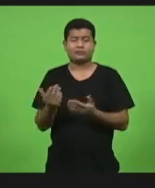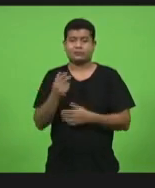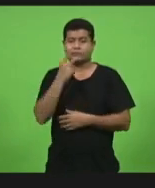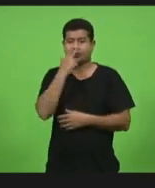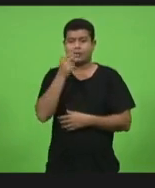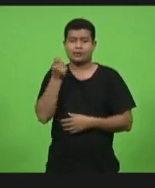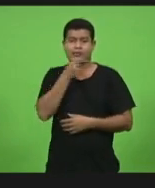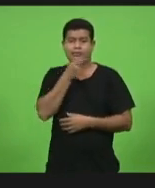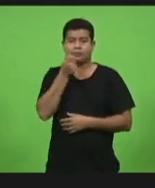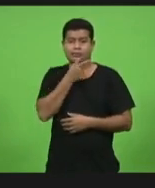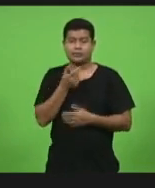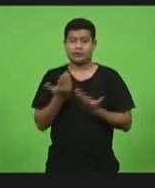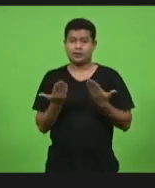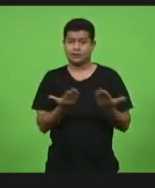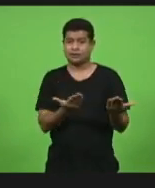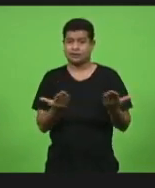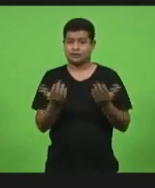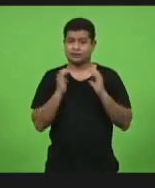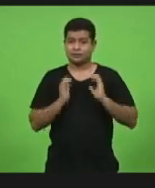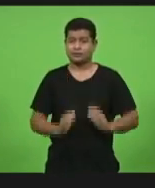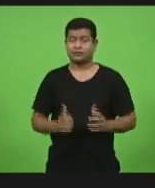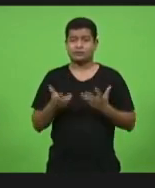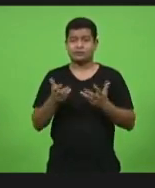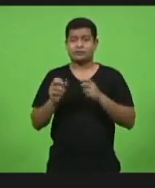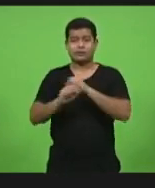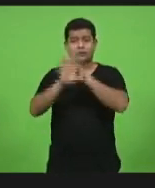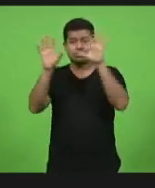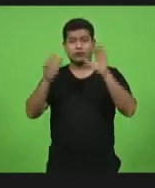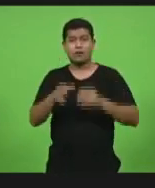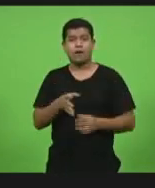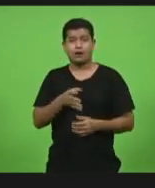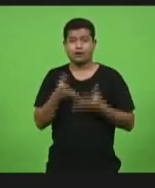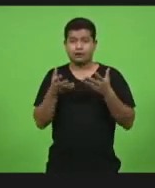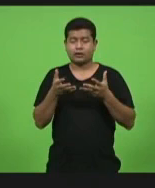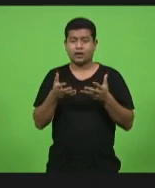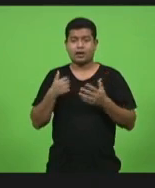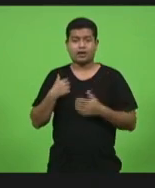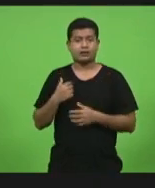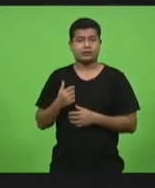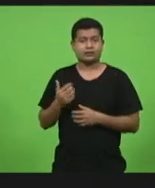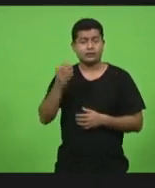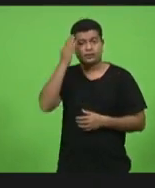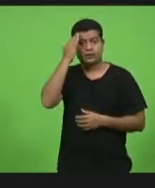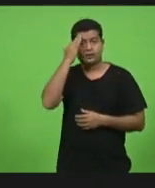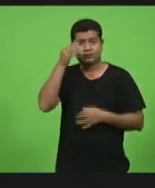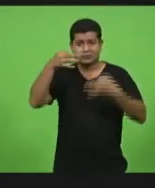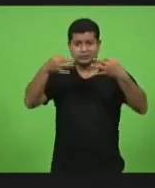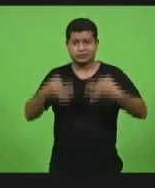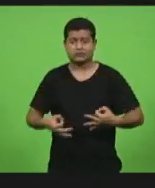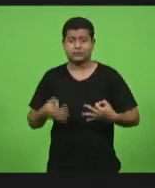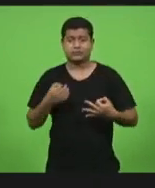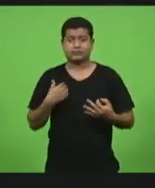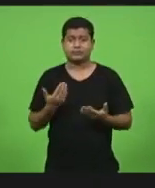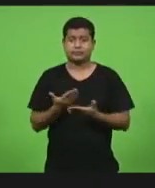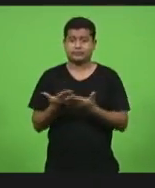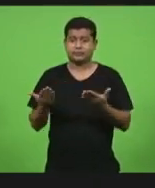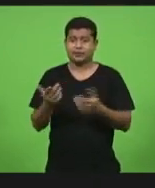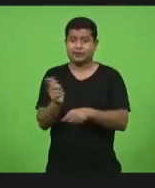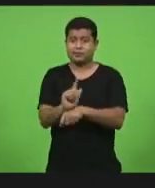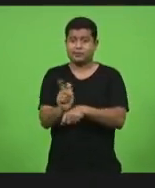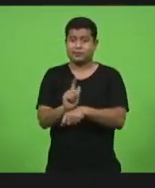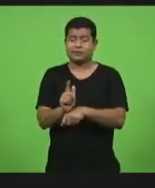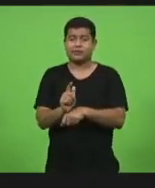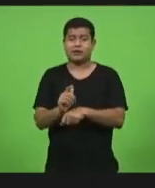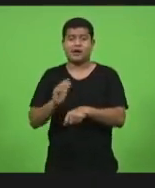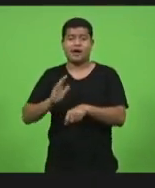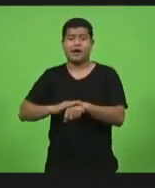gosto com o cidadão que busca esclarecimento conhecimento e informação nos órgãos estaduais ainda mais por uma gestão que se autodenomina